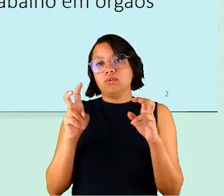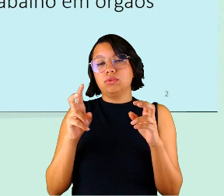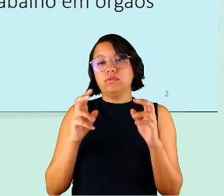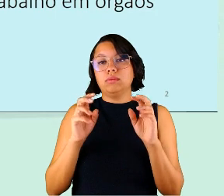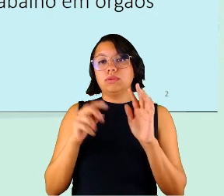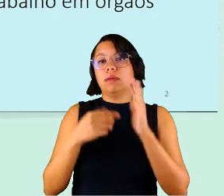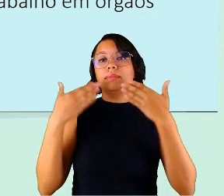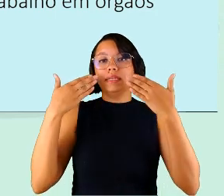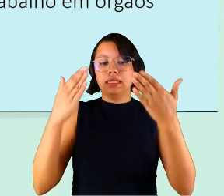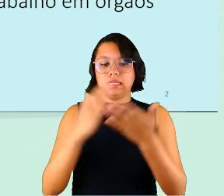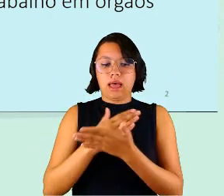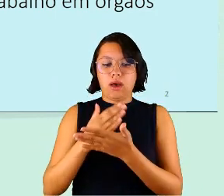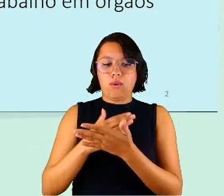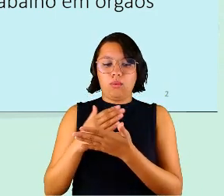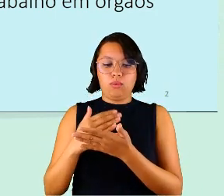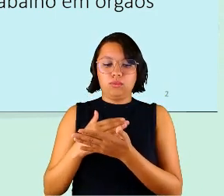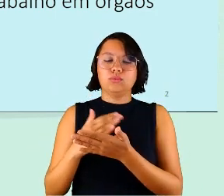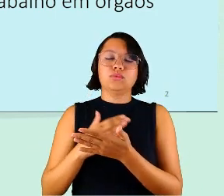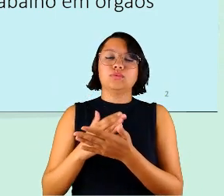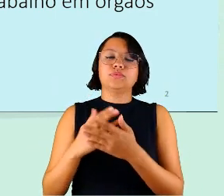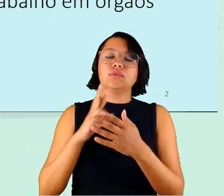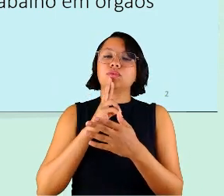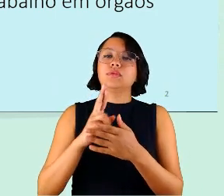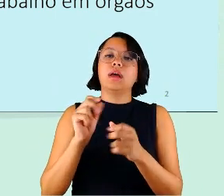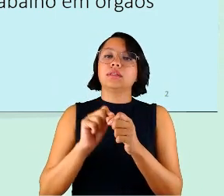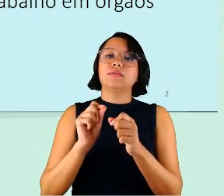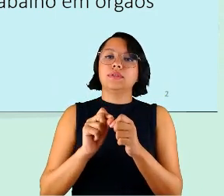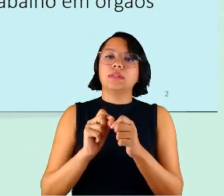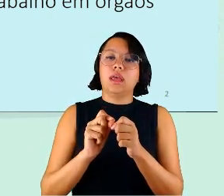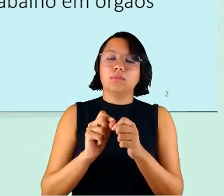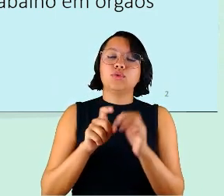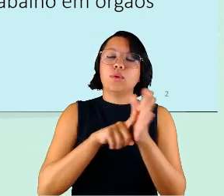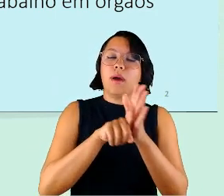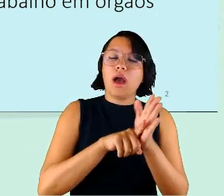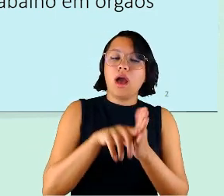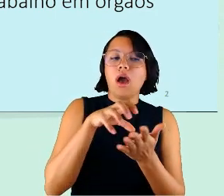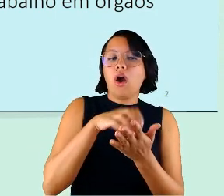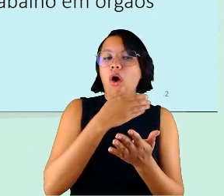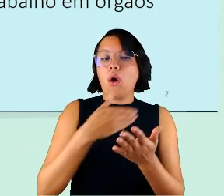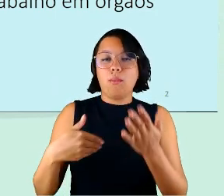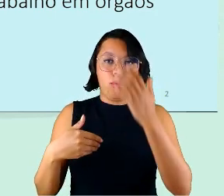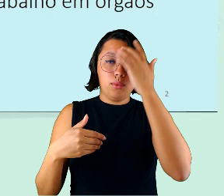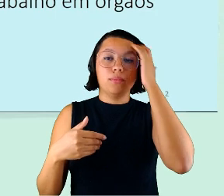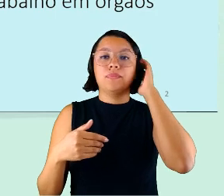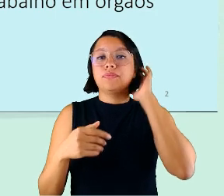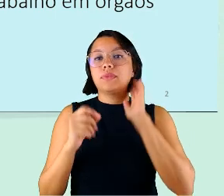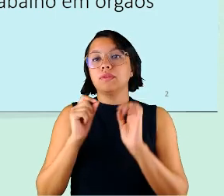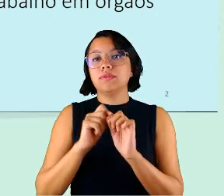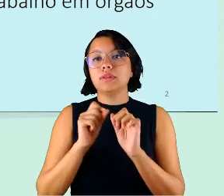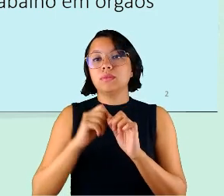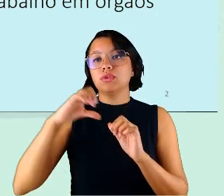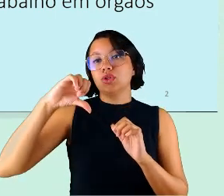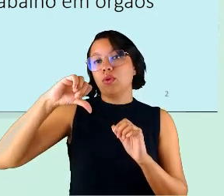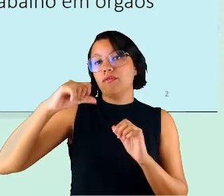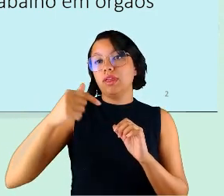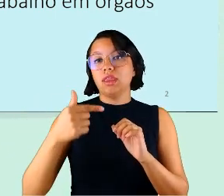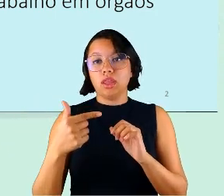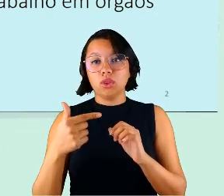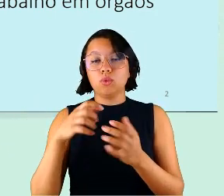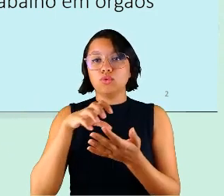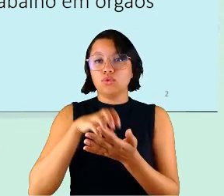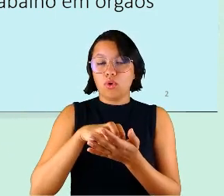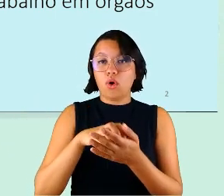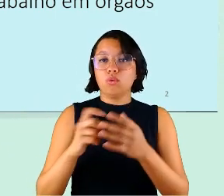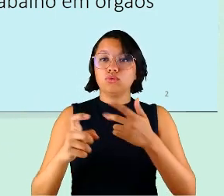resultados de pesquisas que fizemos em órgãos públicos. Nós fizemos em 92 órgãos do